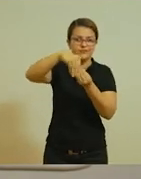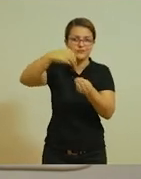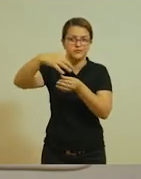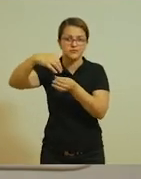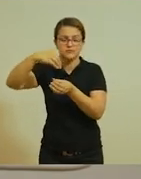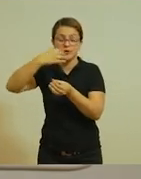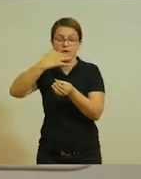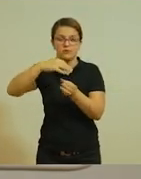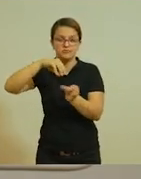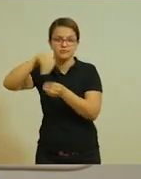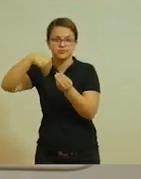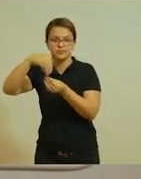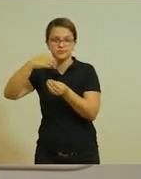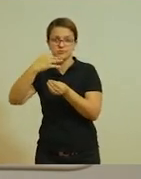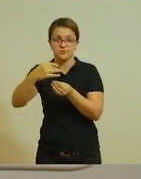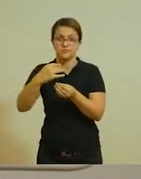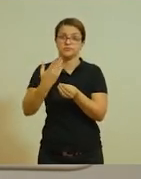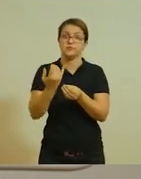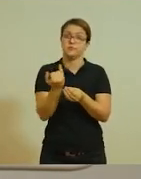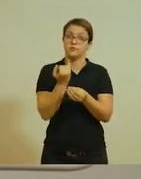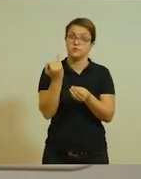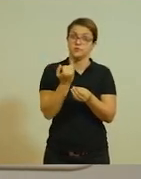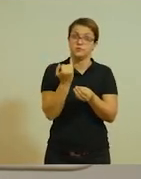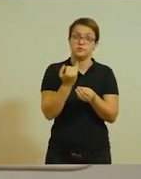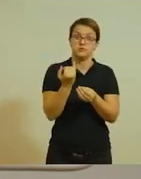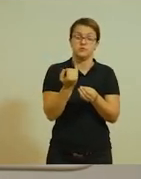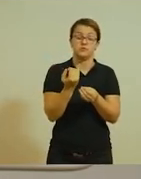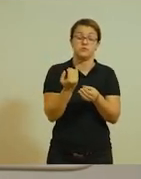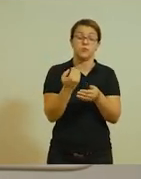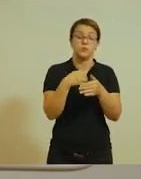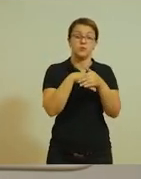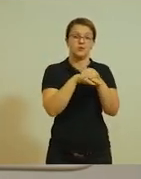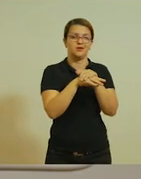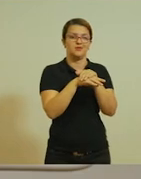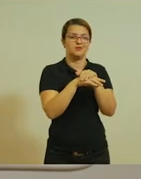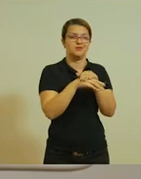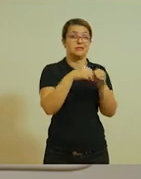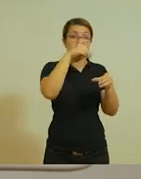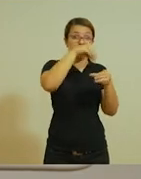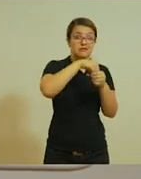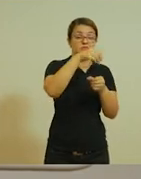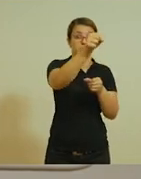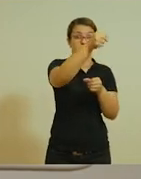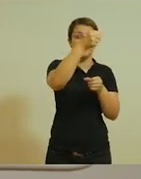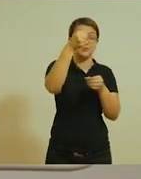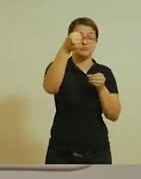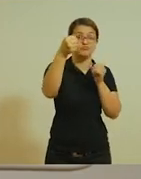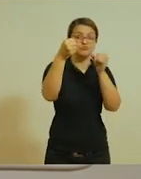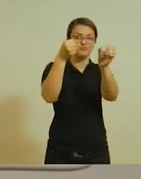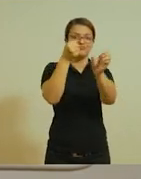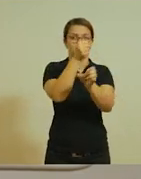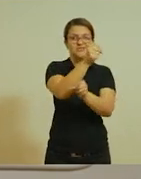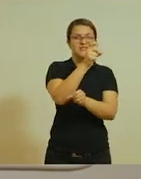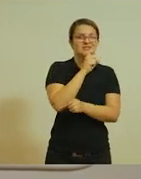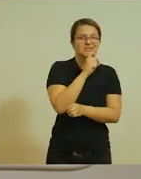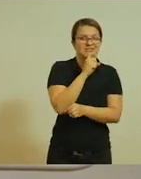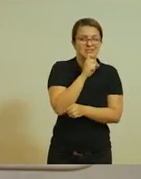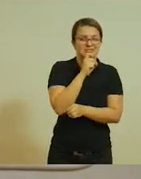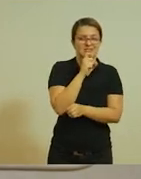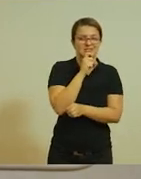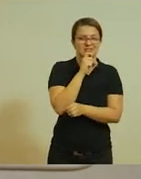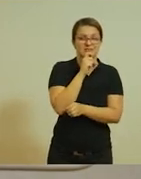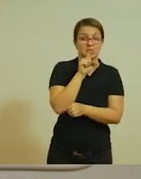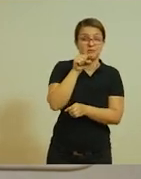vocês deixarem ela um pouquinho dentro da geladeira para esfriar antes de utilizar. Terminando todo esse